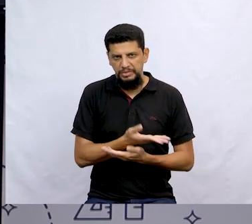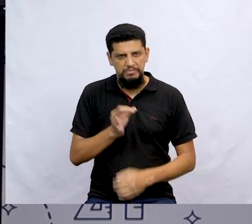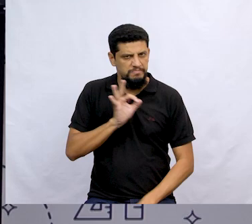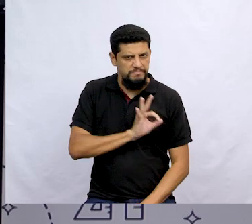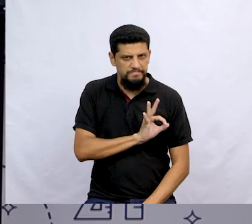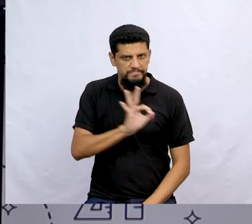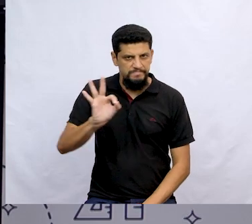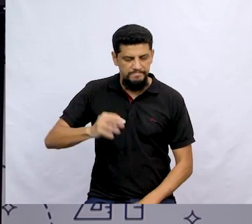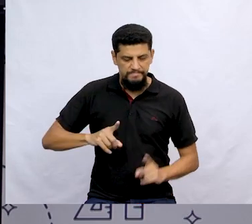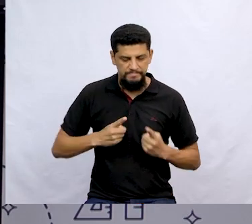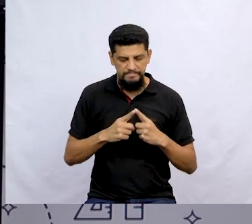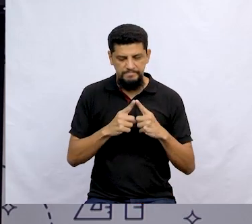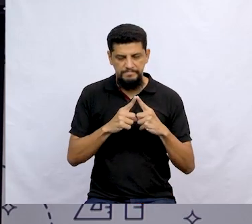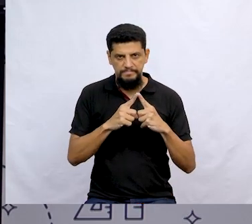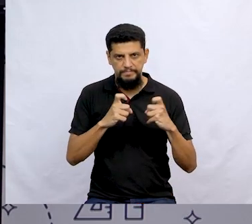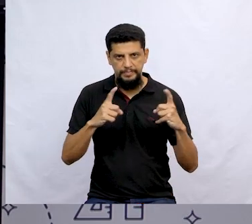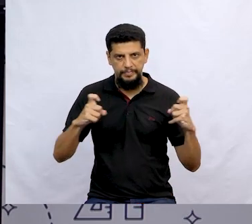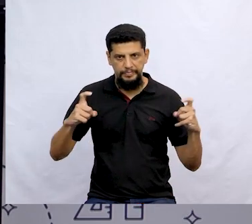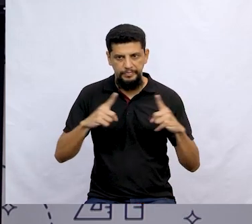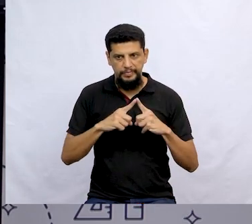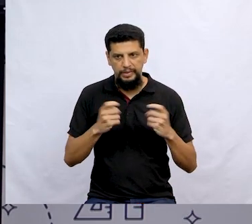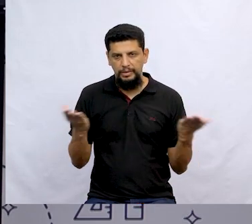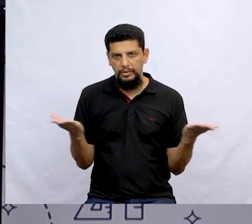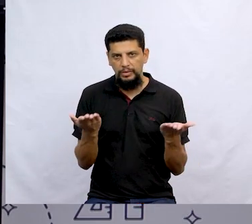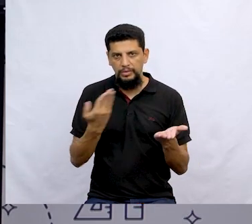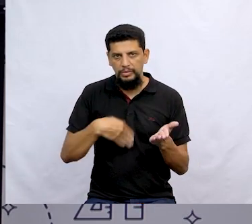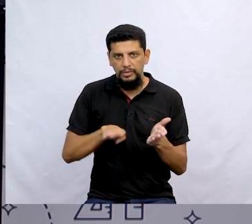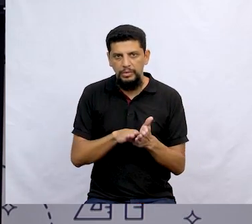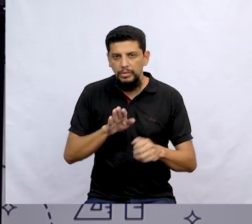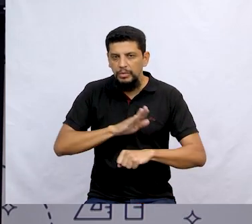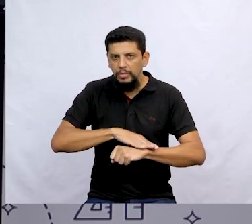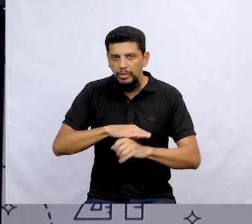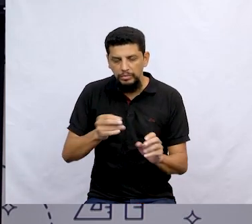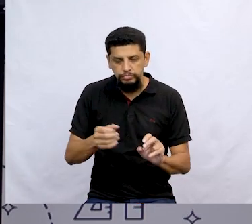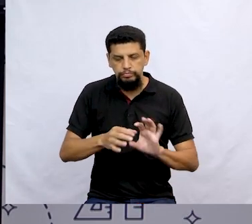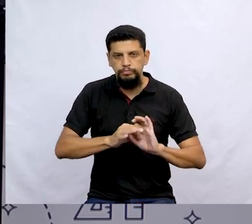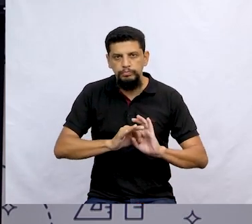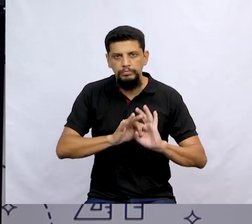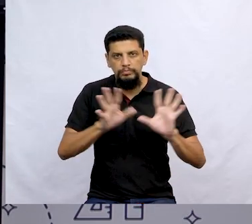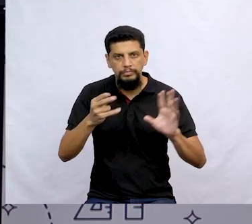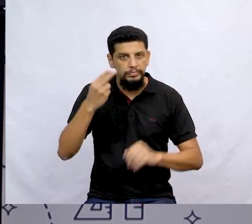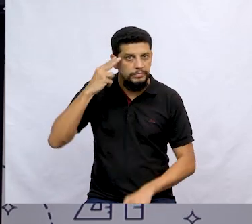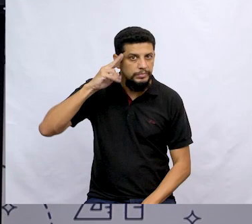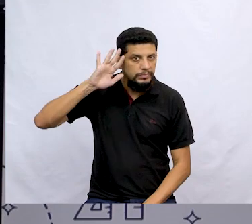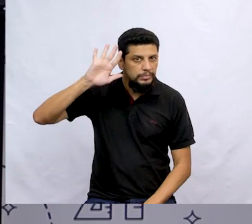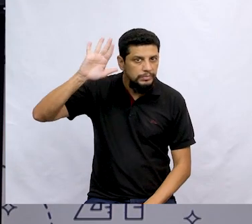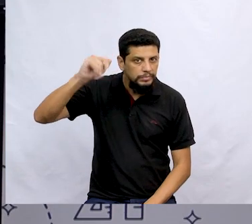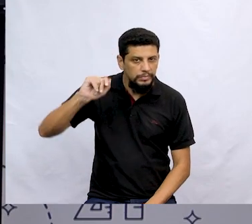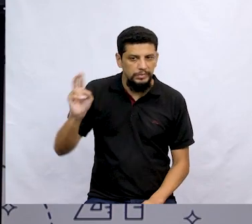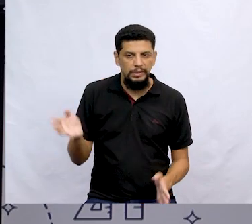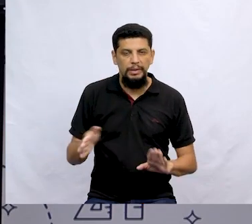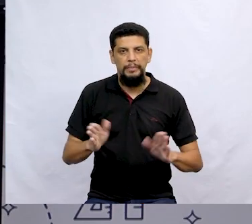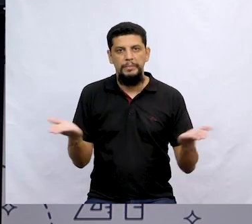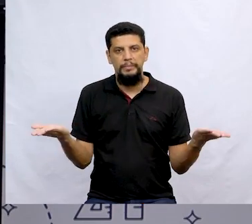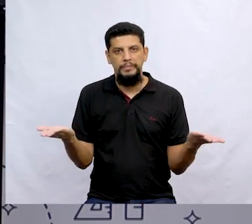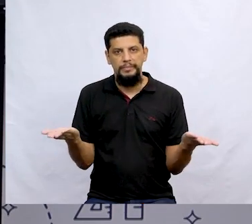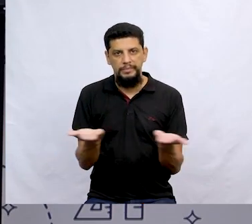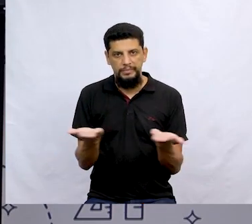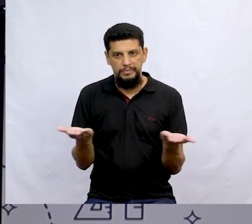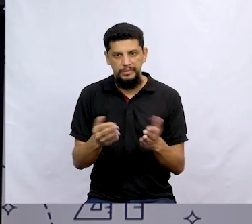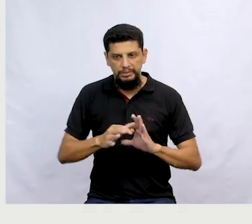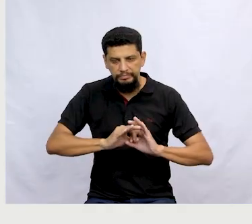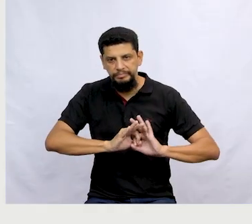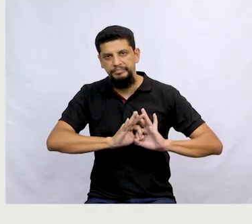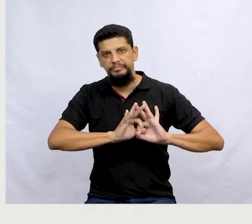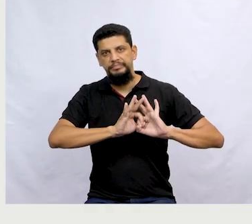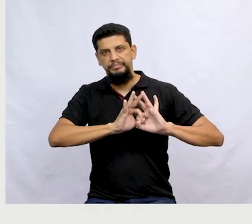cientista. Gente, então olhem só. Agora chegou a hora da gente libertar esses sonhos. Eles estavam presos ali, né? Mas agora eles foram